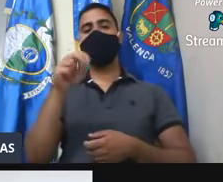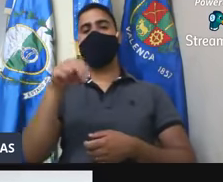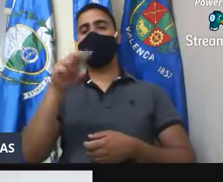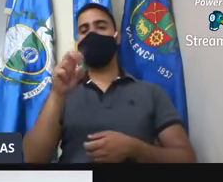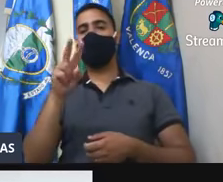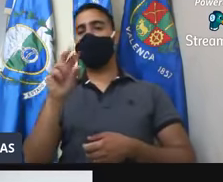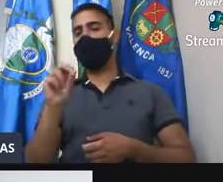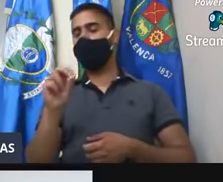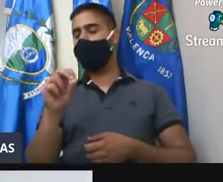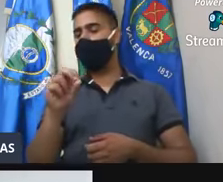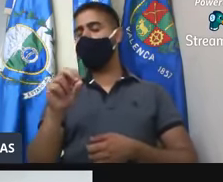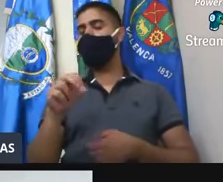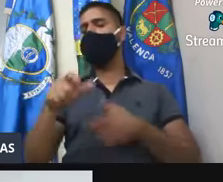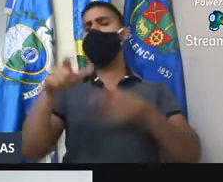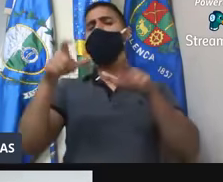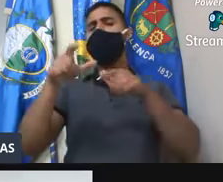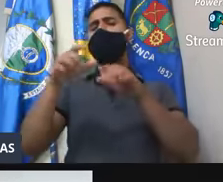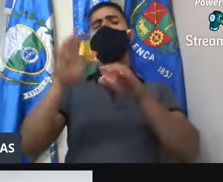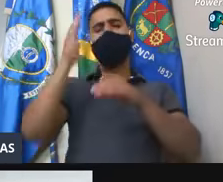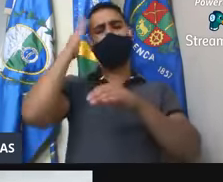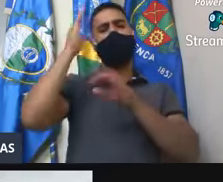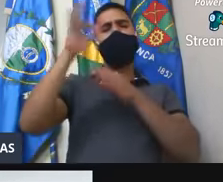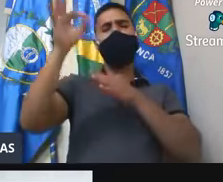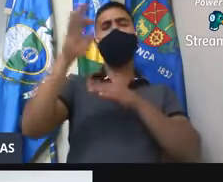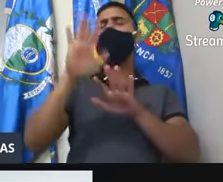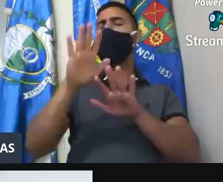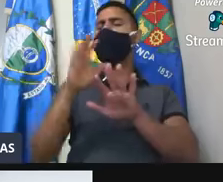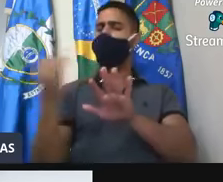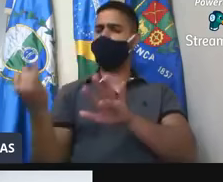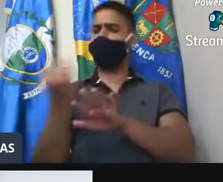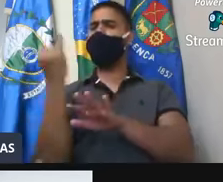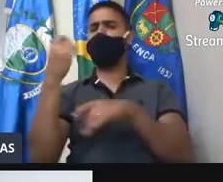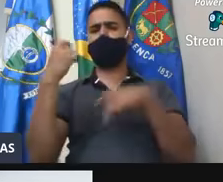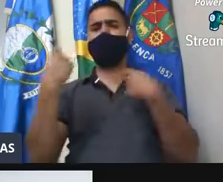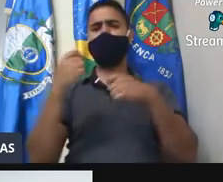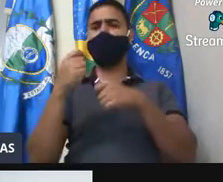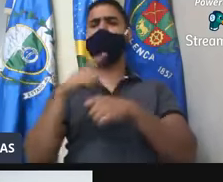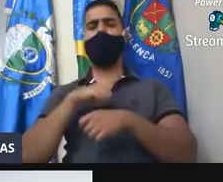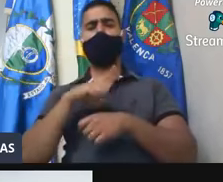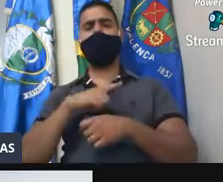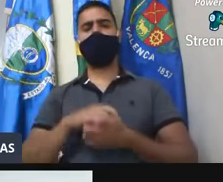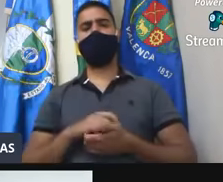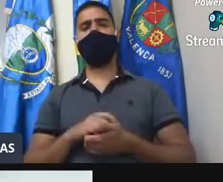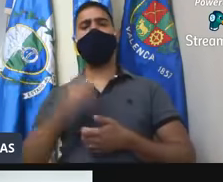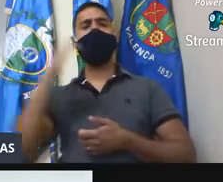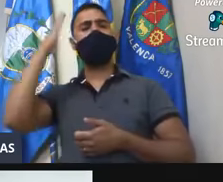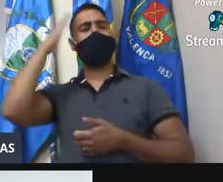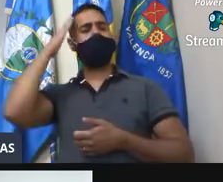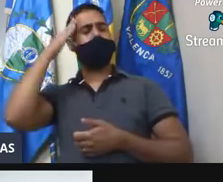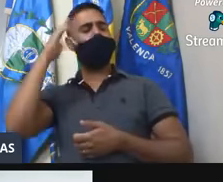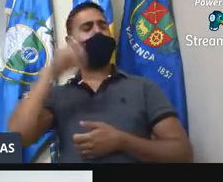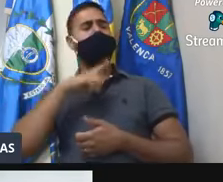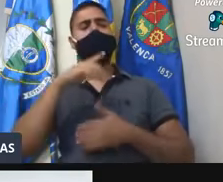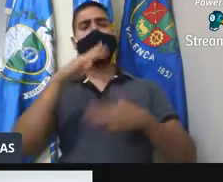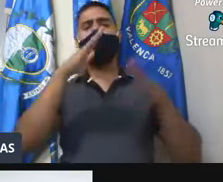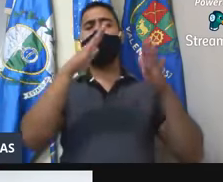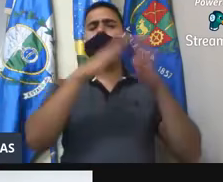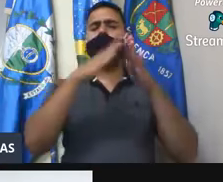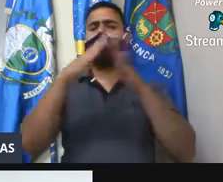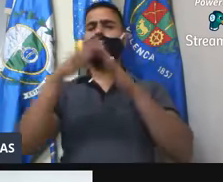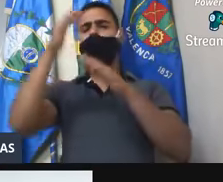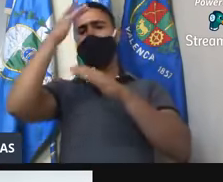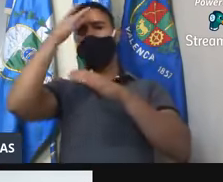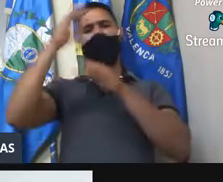atender todo o loteamento, seria de suma importância. A gente sabe que ali tem comunidades que são mais